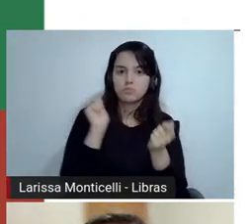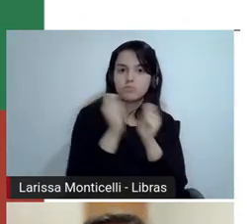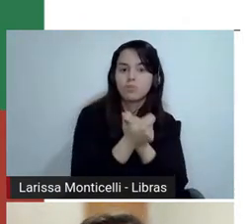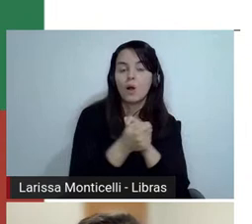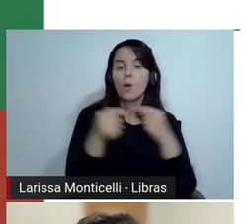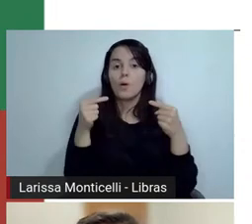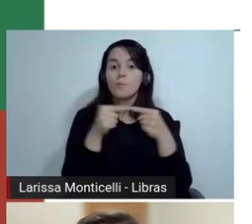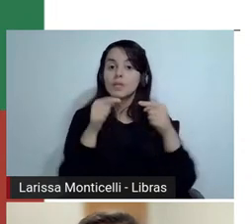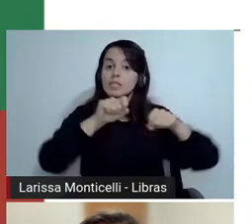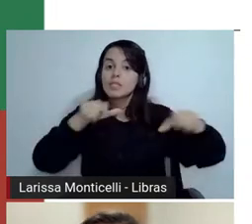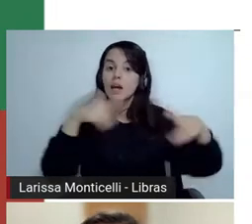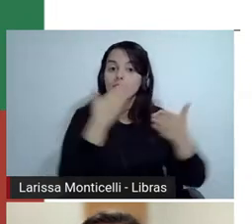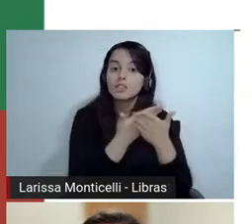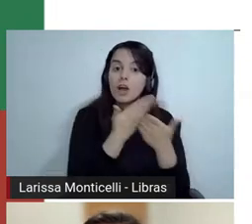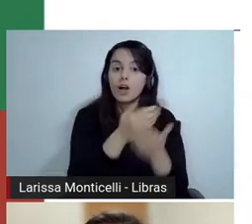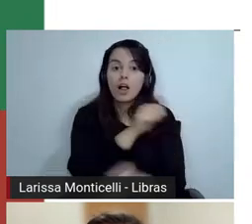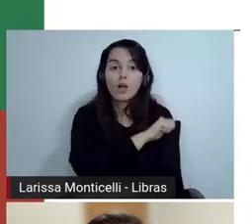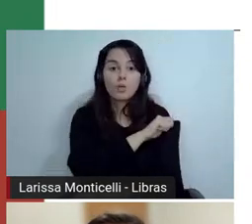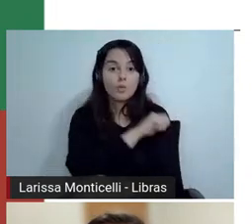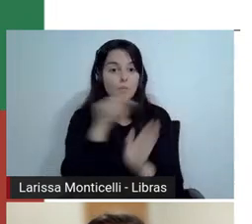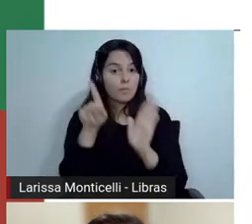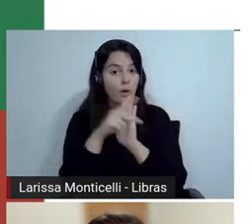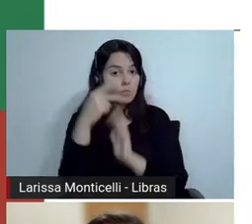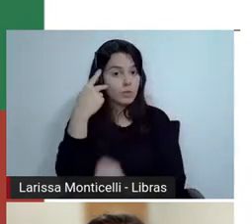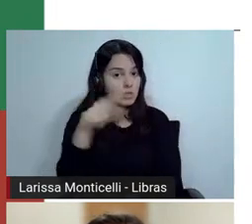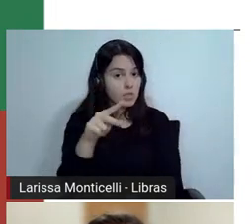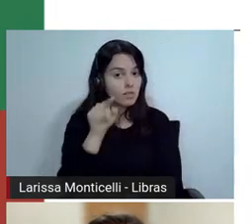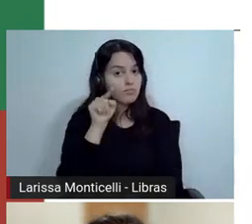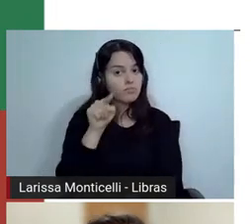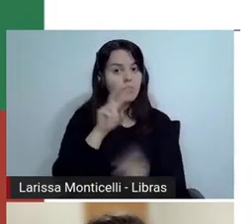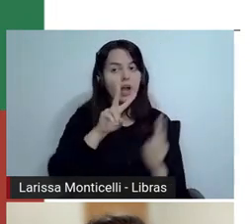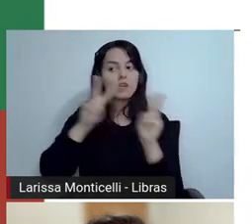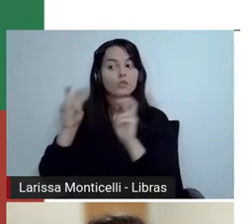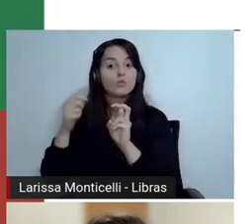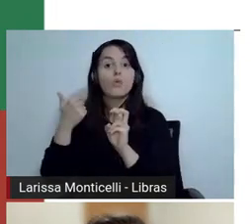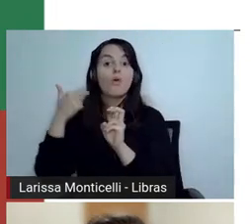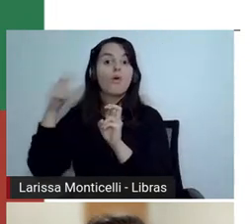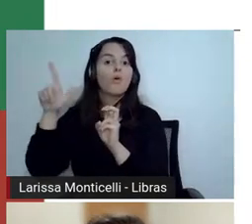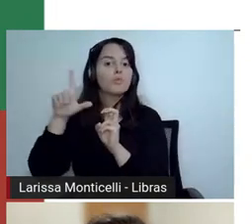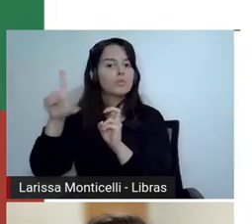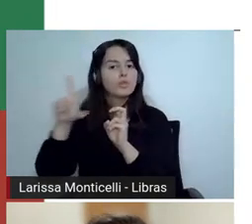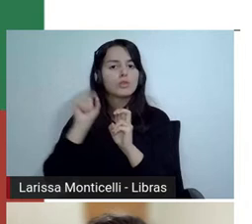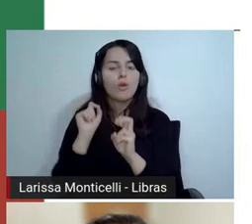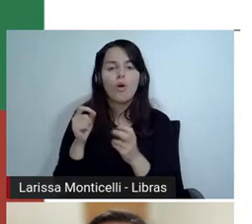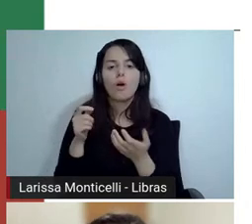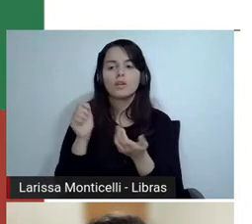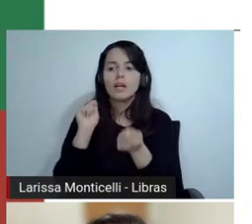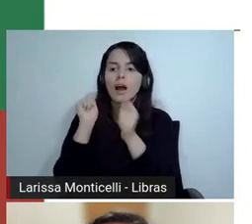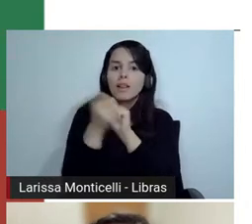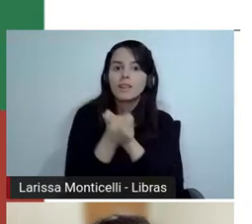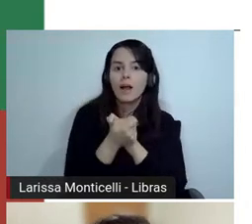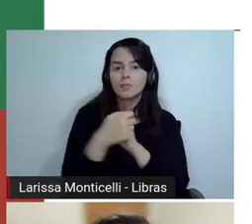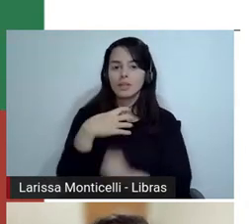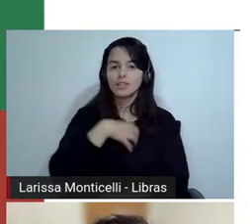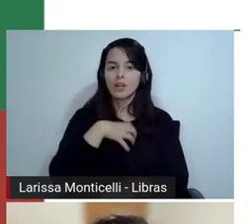sua sala de aula, conseguir procurar um outro tema, uma outra forma de abordagem.